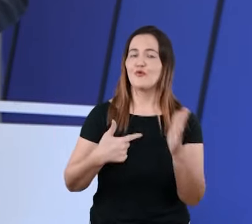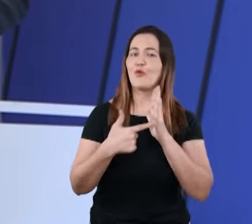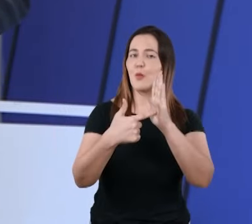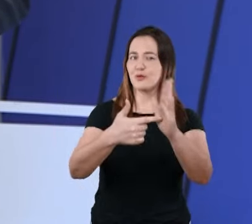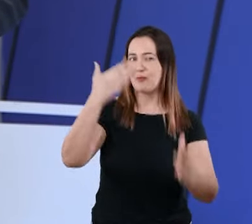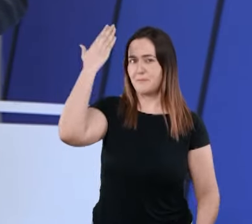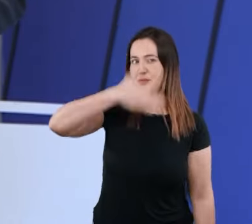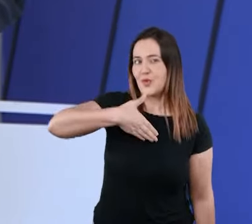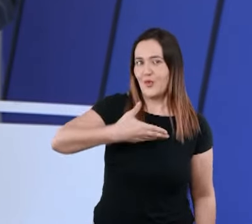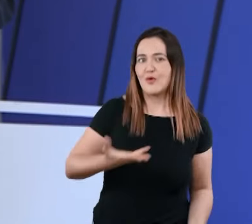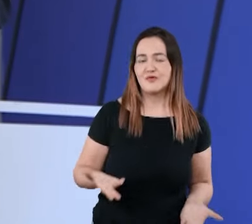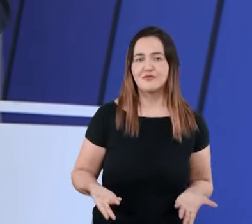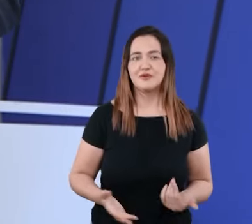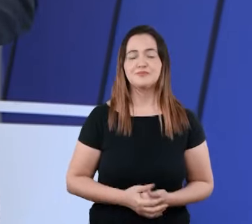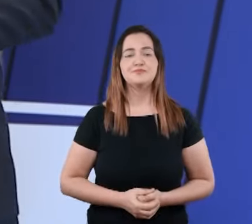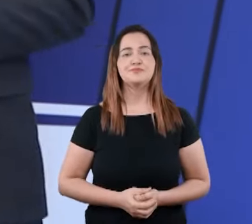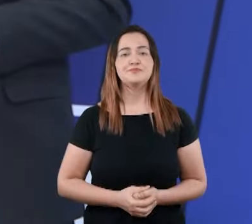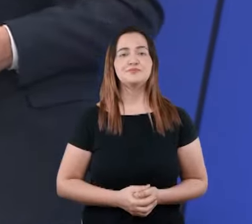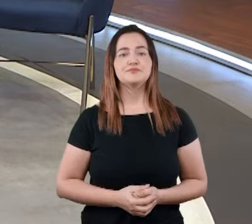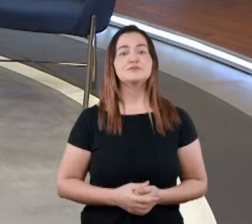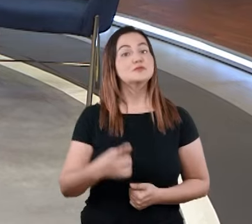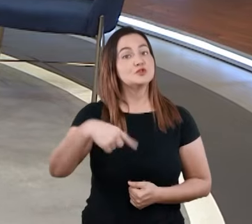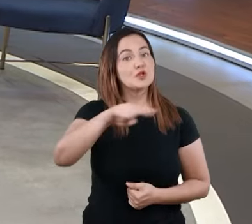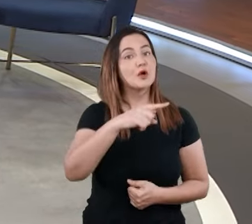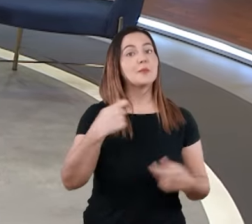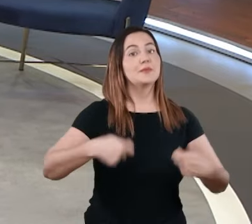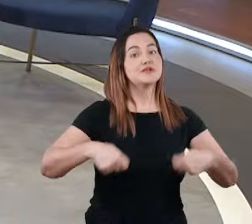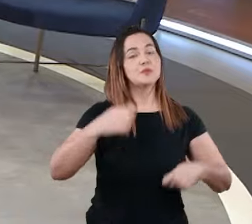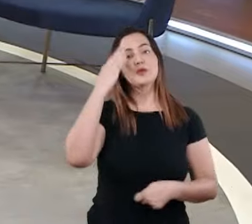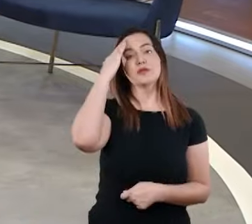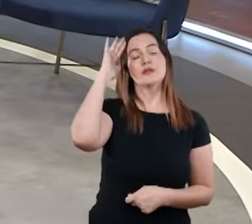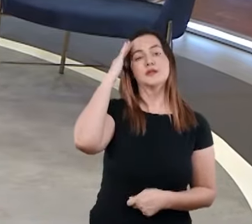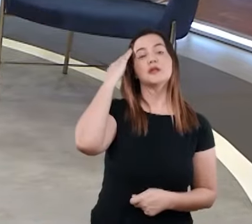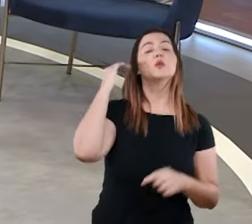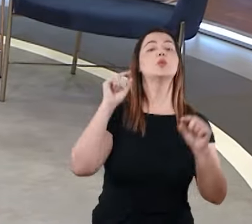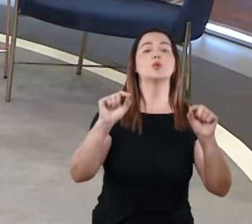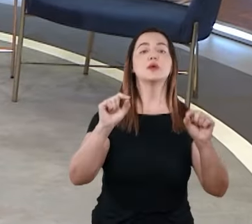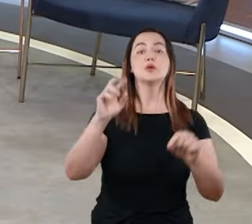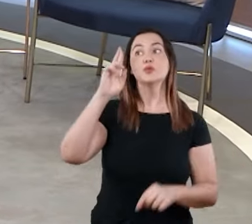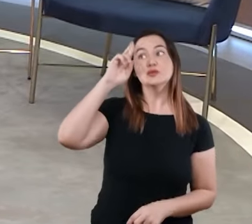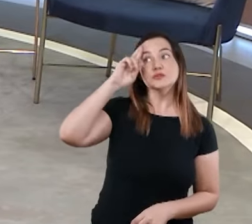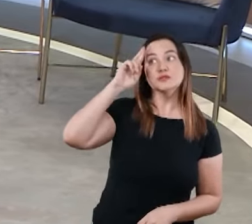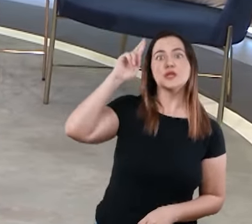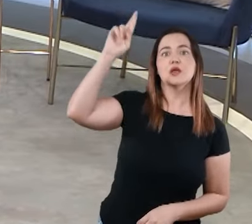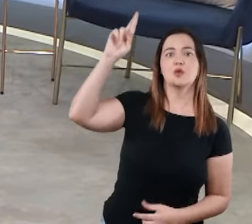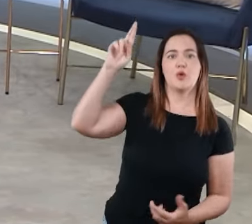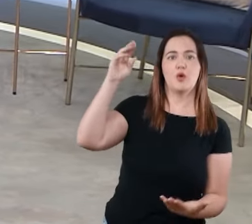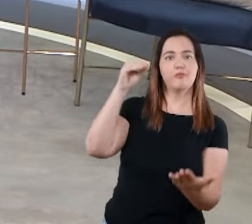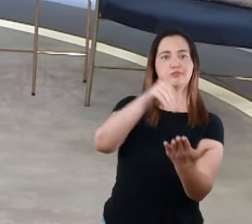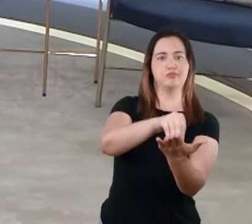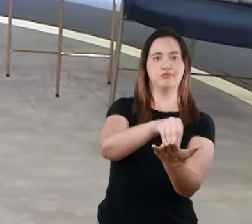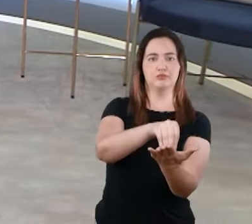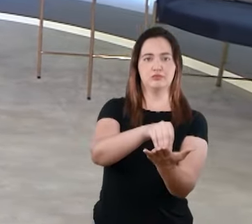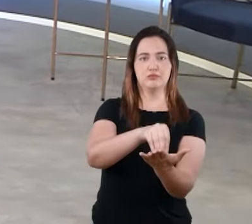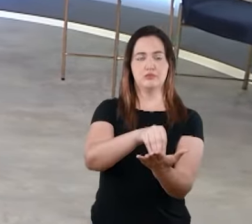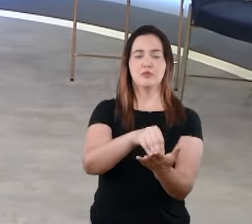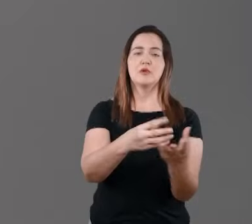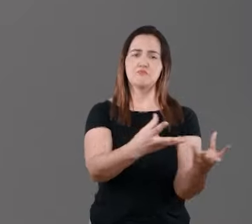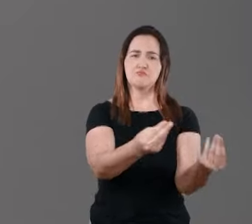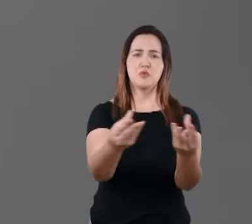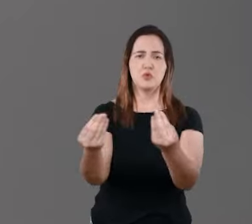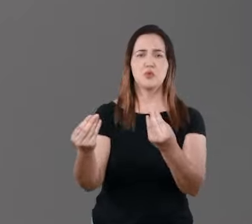mostrar isso na Palavra de Deus. Vamos entender e compreender o que o Senhor vai nos dizer.